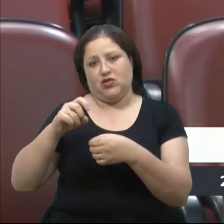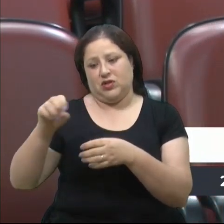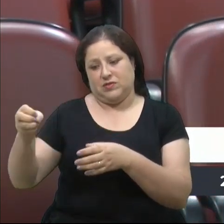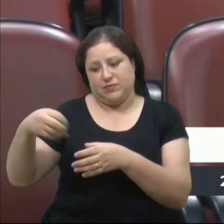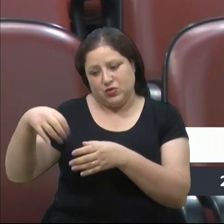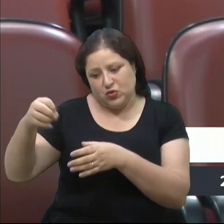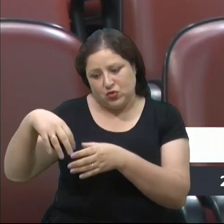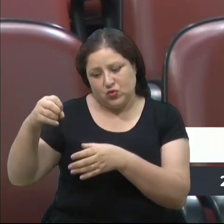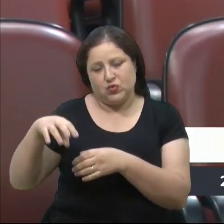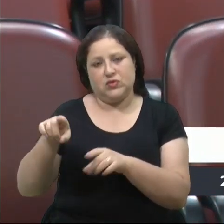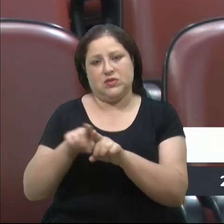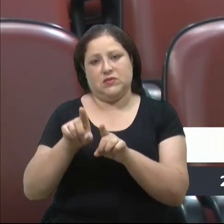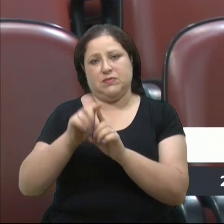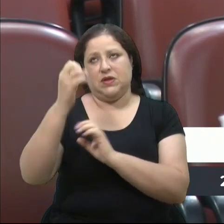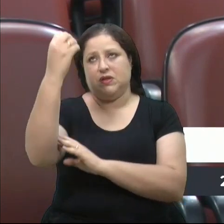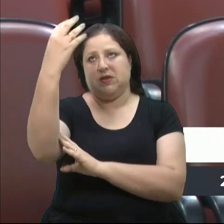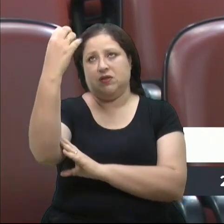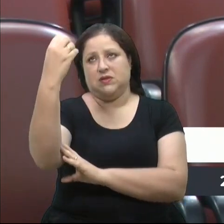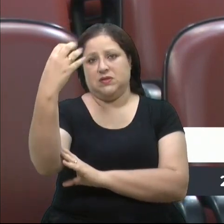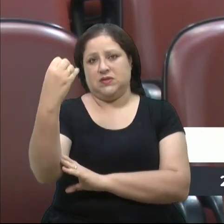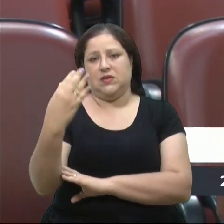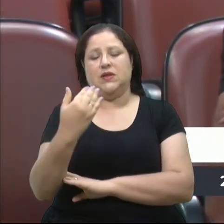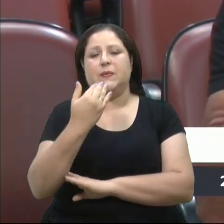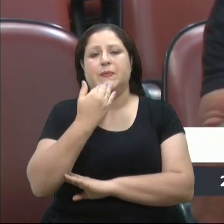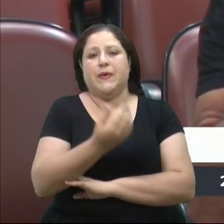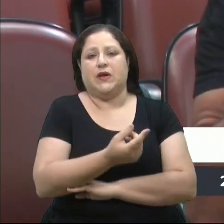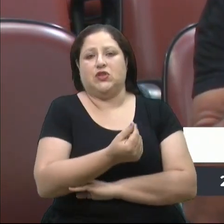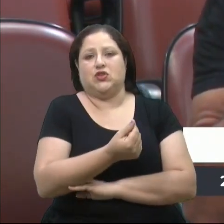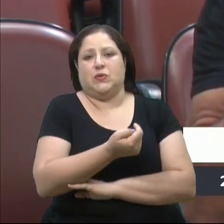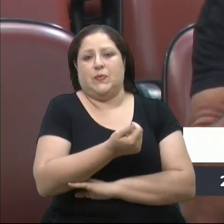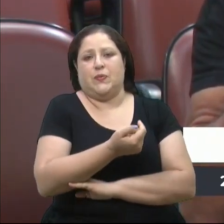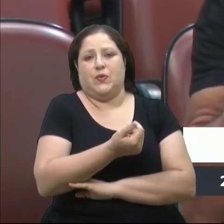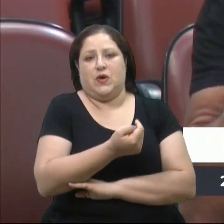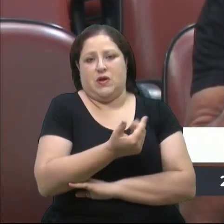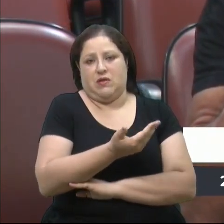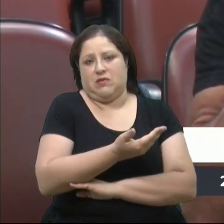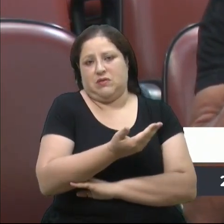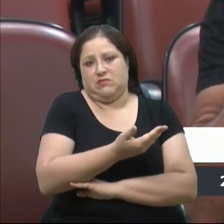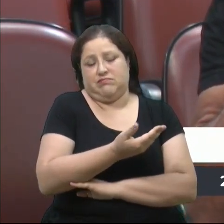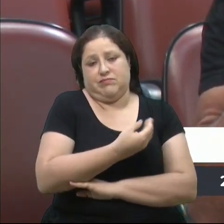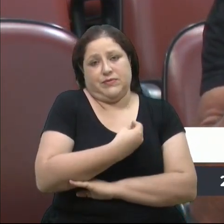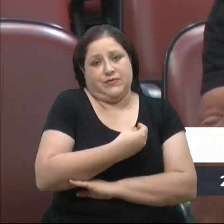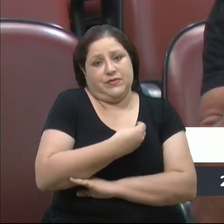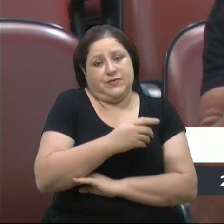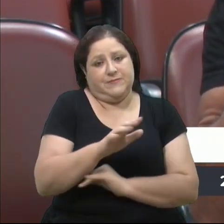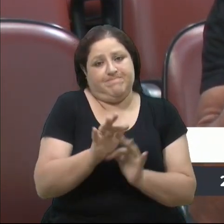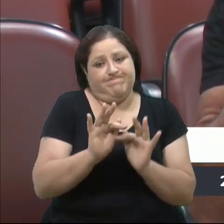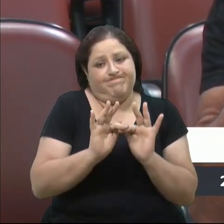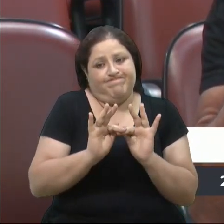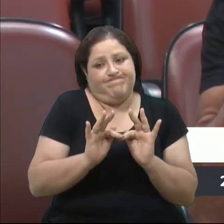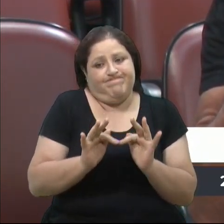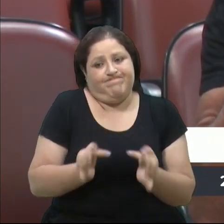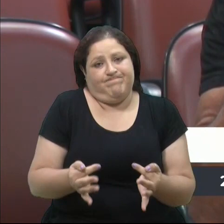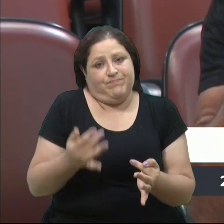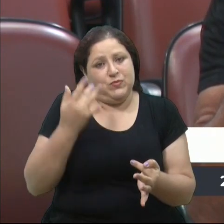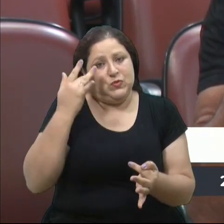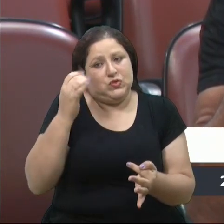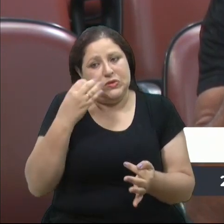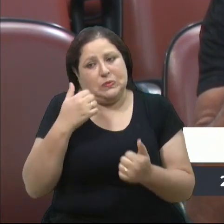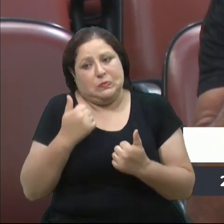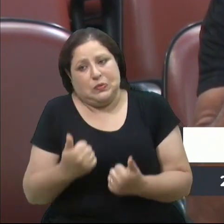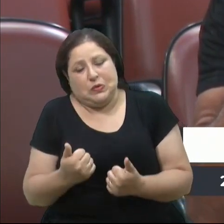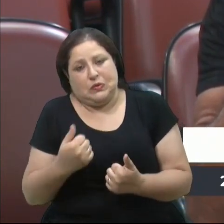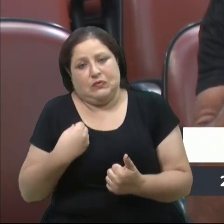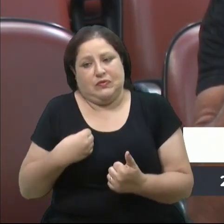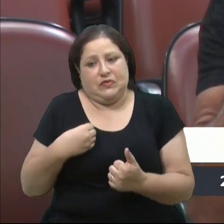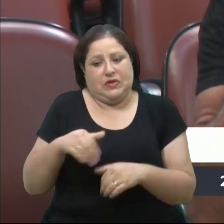pedir uma moedinha e ali eles vão sobrevivendo. Não sei se isso é vida ou não sei se é bom viver na